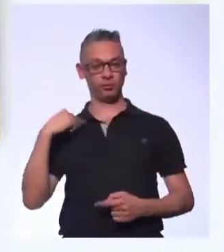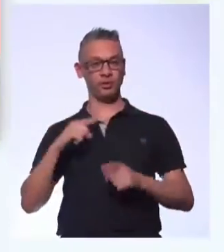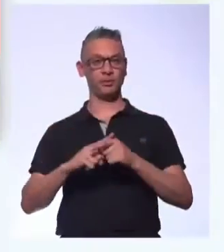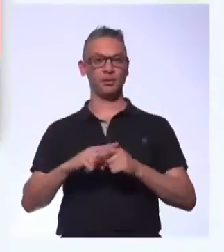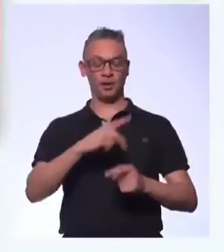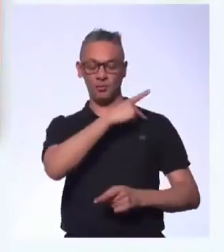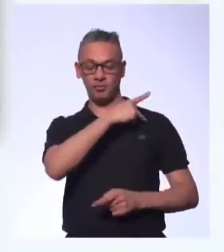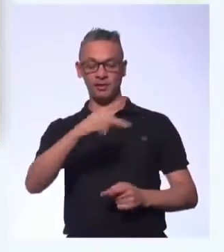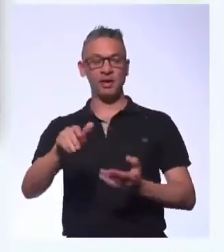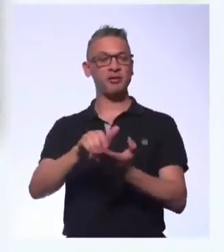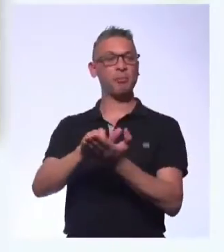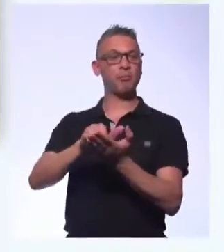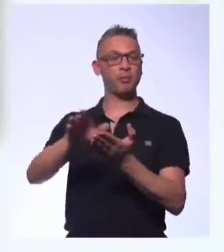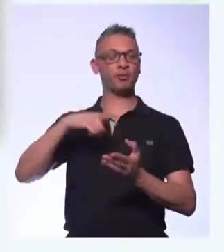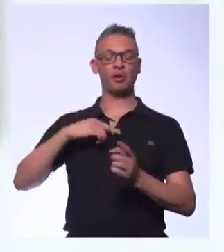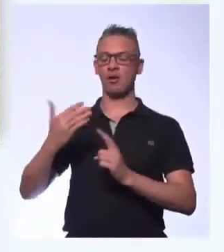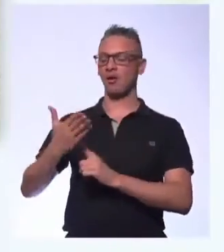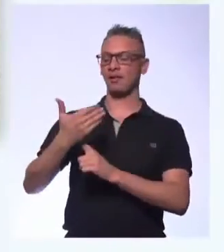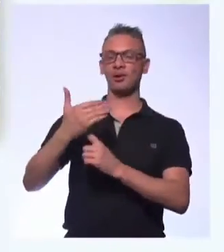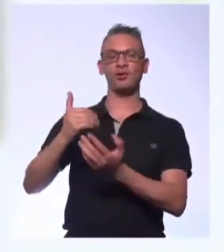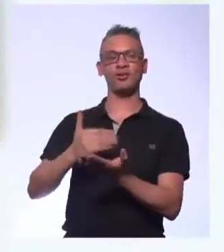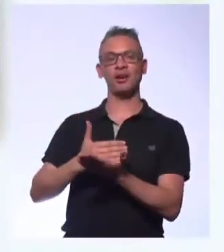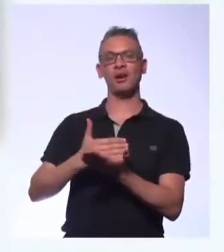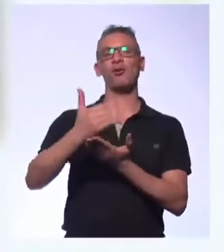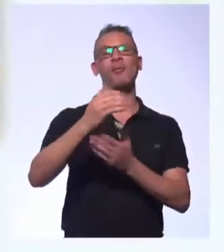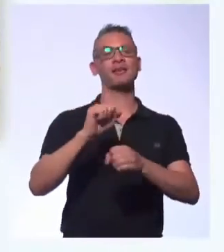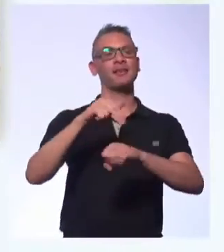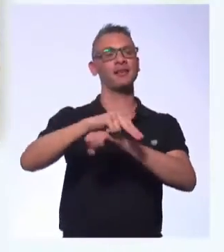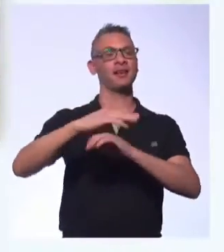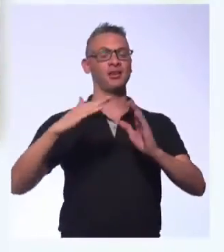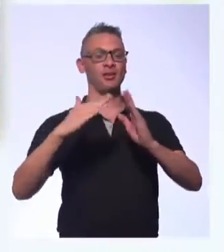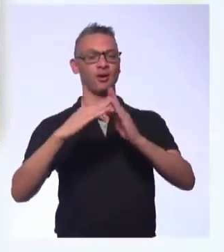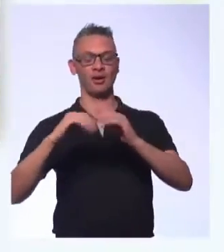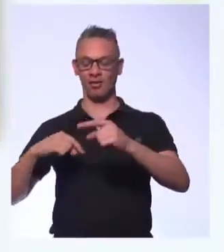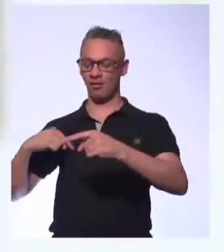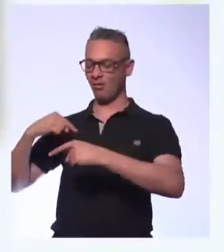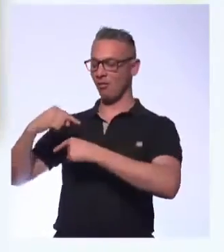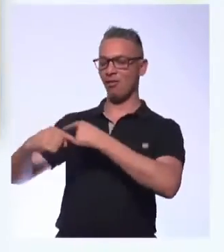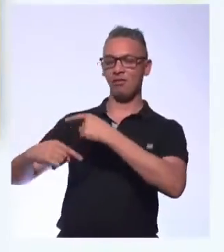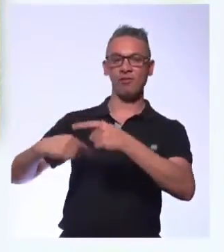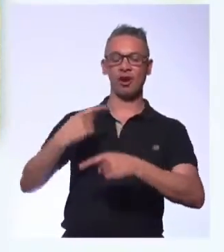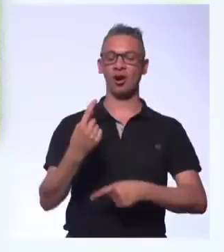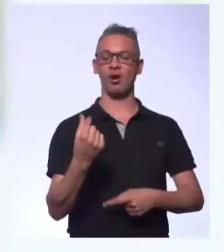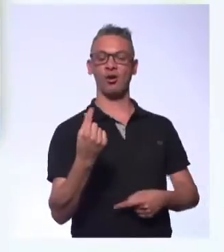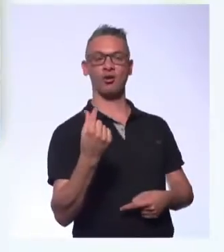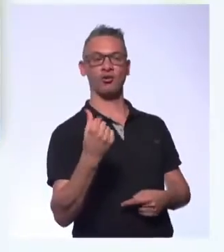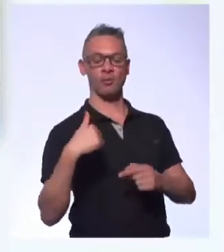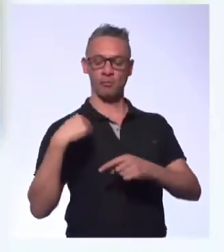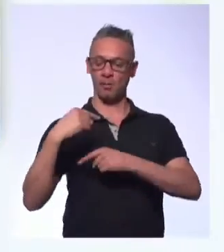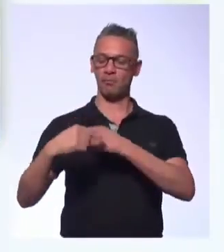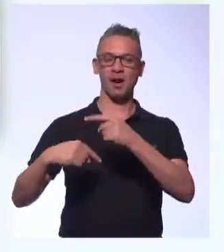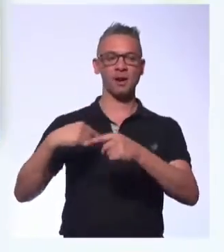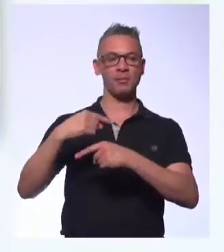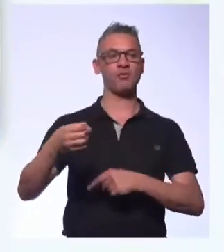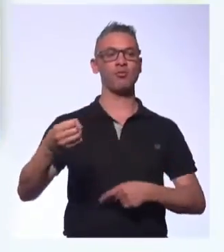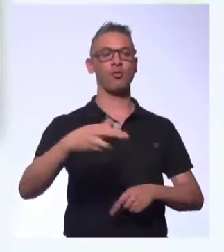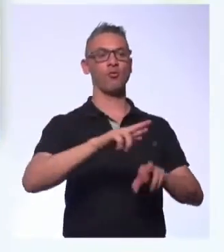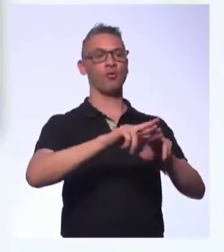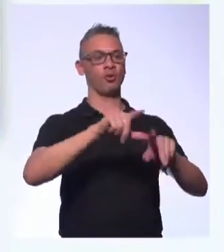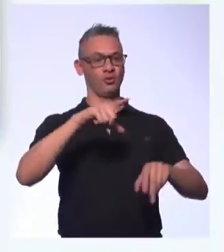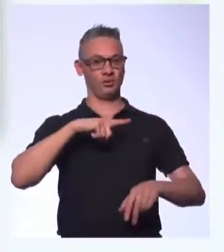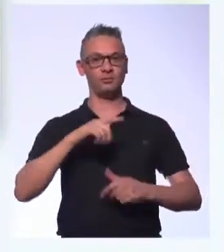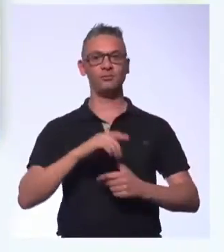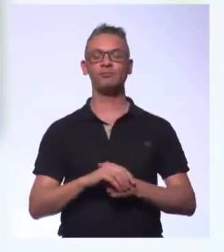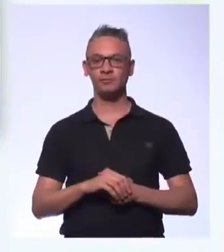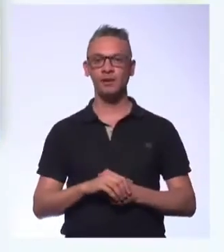Viu a tecnologia entrar de vez em casa. Pagou com cruzeiro, cruzado, cruzado novo. Ele teve um componente de